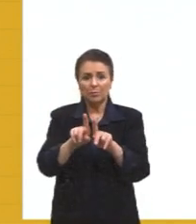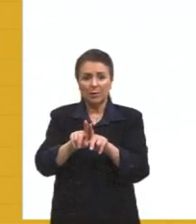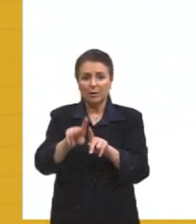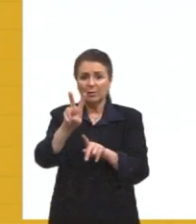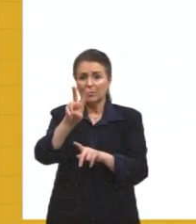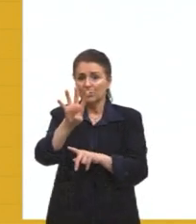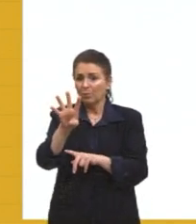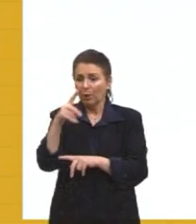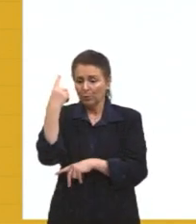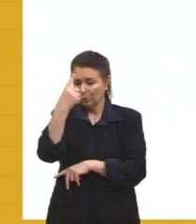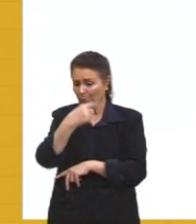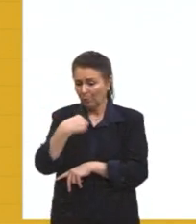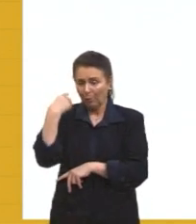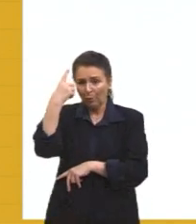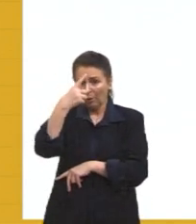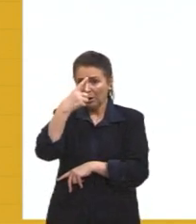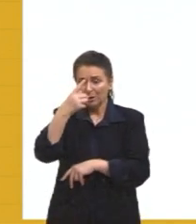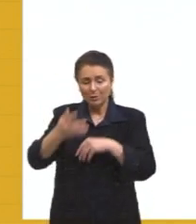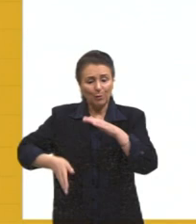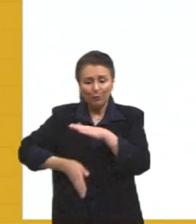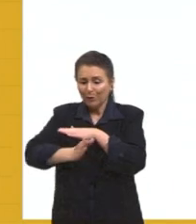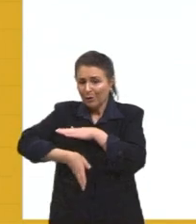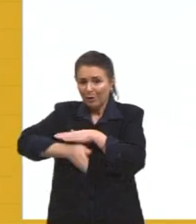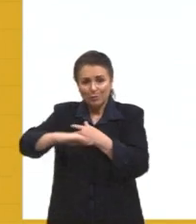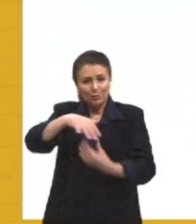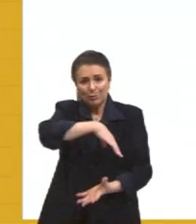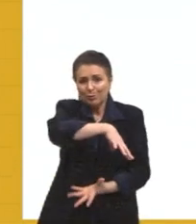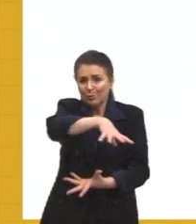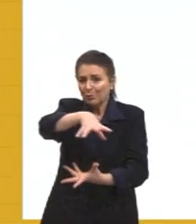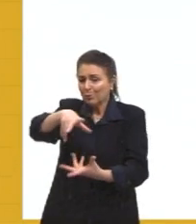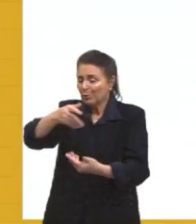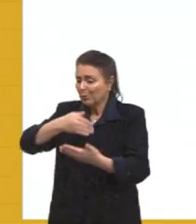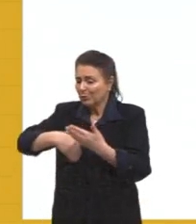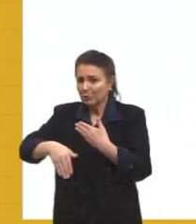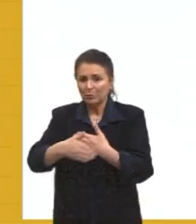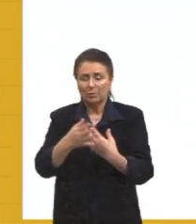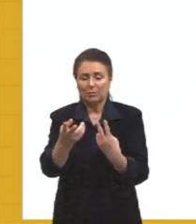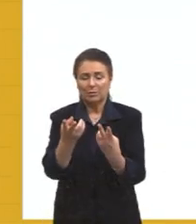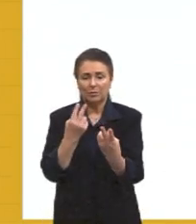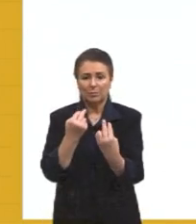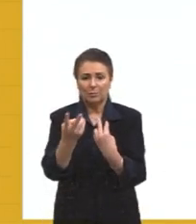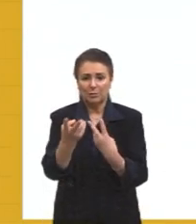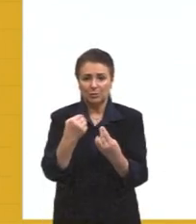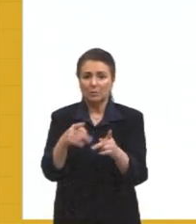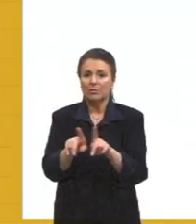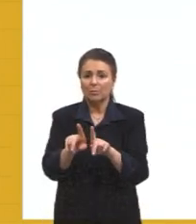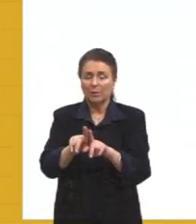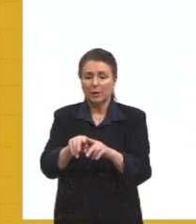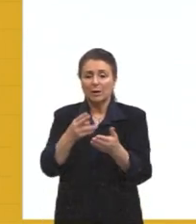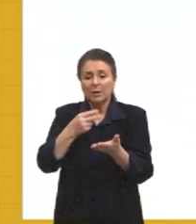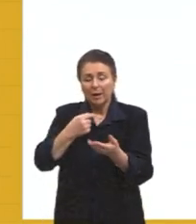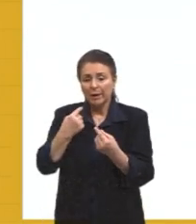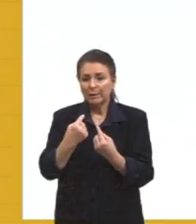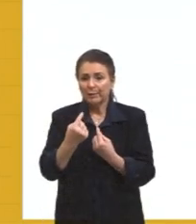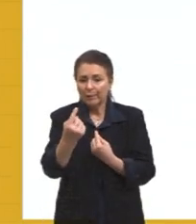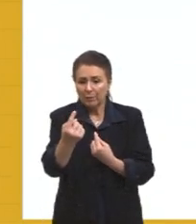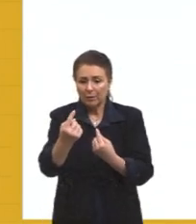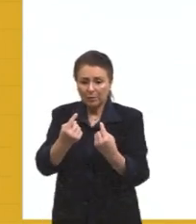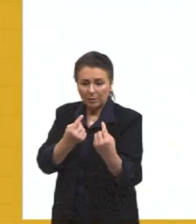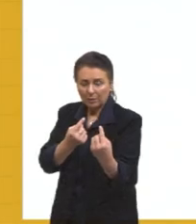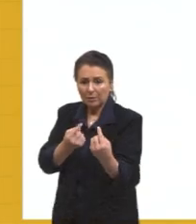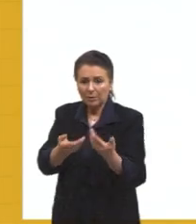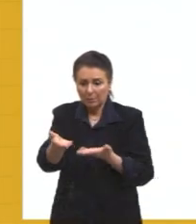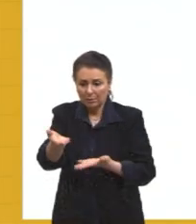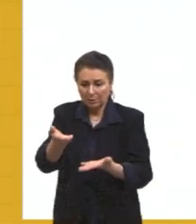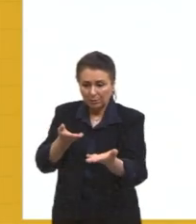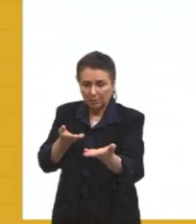planeta, né, no globo. Também tem o transporte relacionado a esses produtos, né, hoje eu faço uma